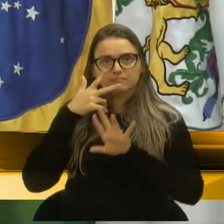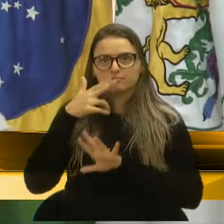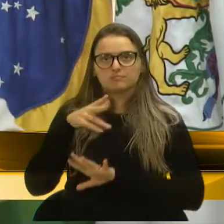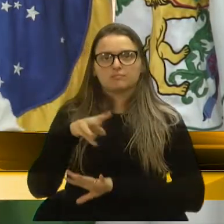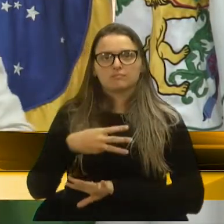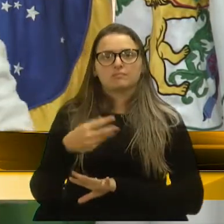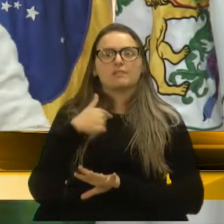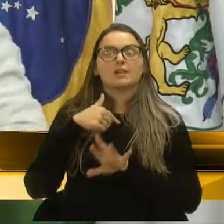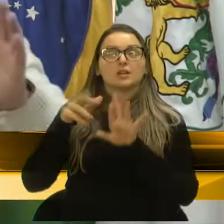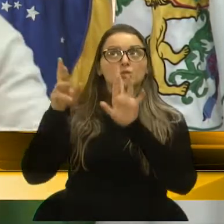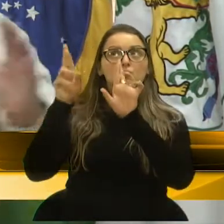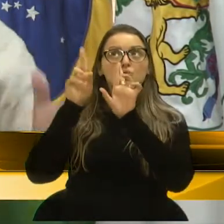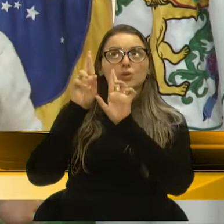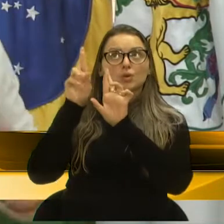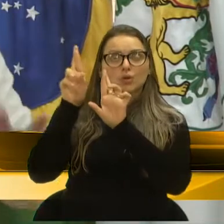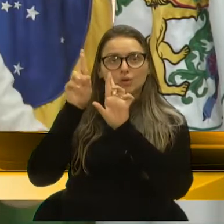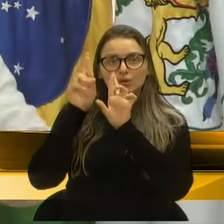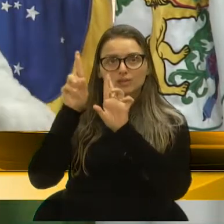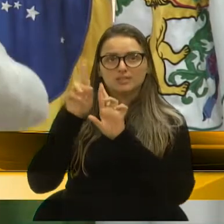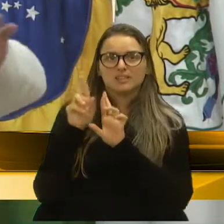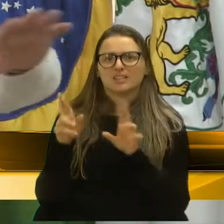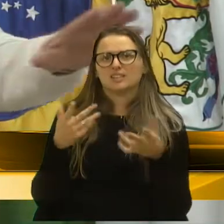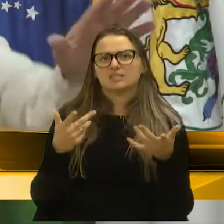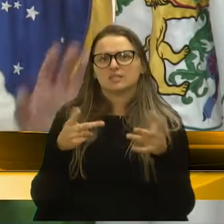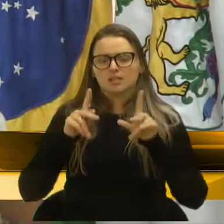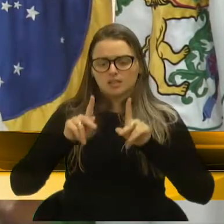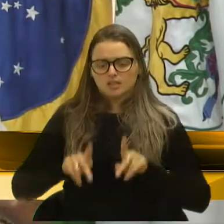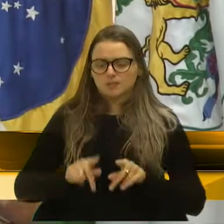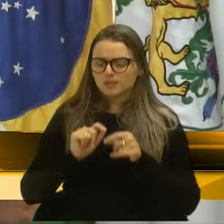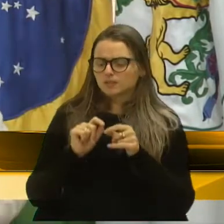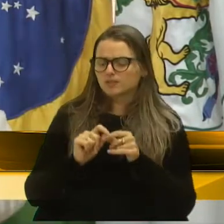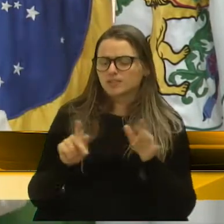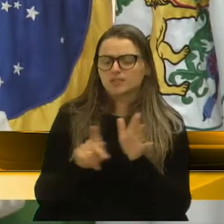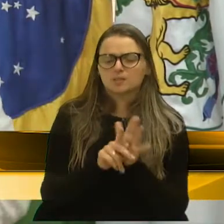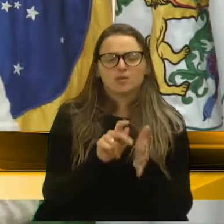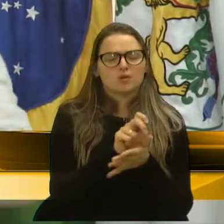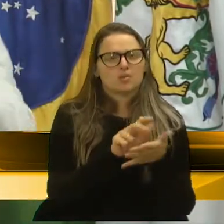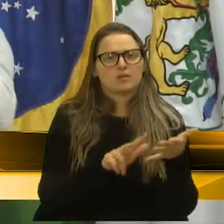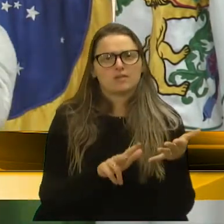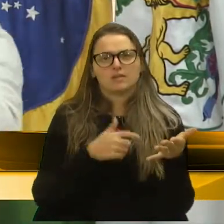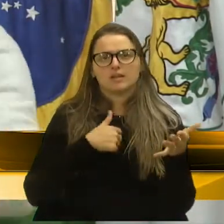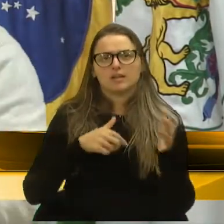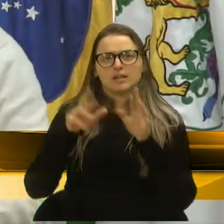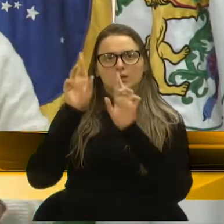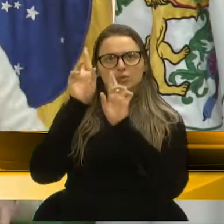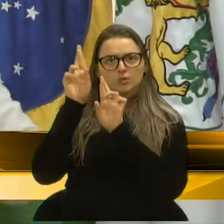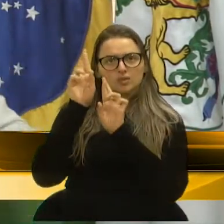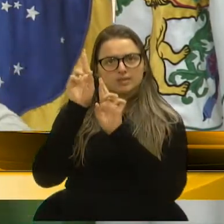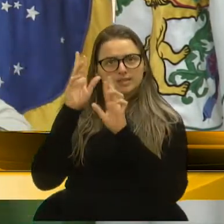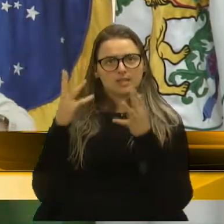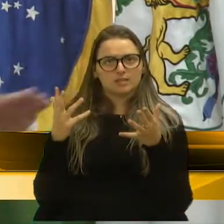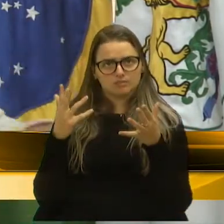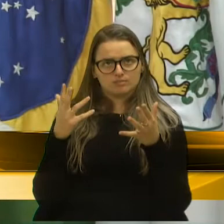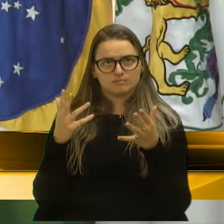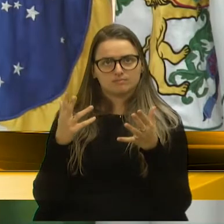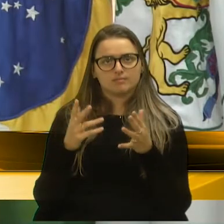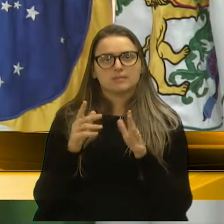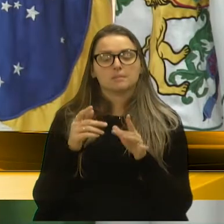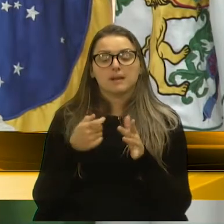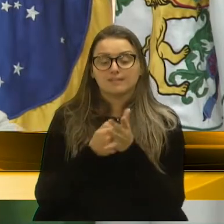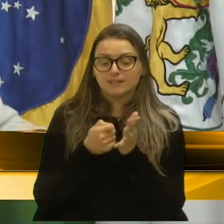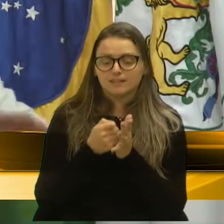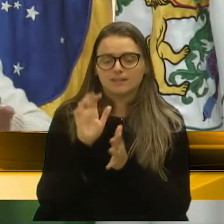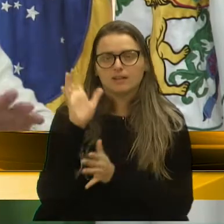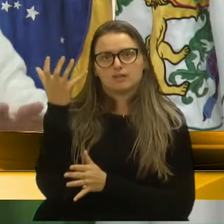vereador, desgaste, não tem problema, o povo faz a sua análise, eu estou torcendo e a vontade dessa administração de resolver,